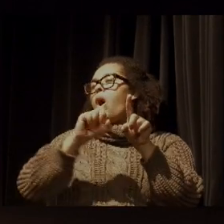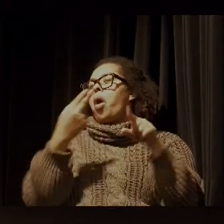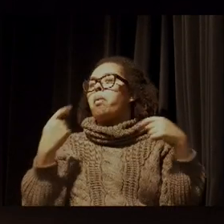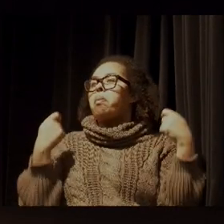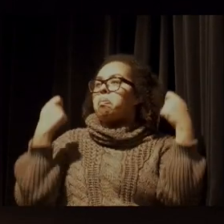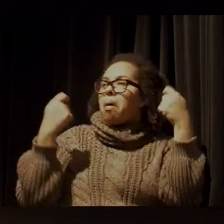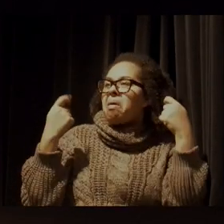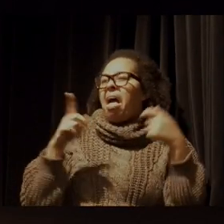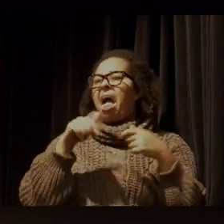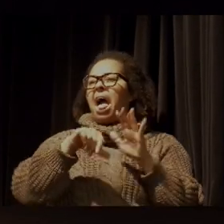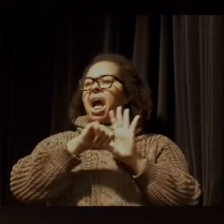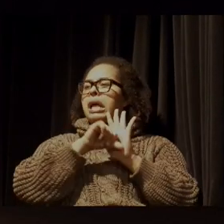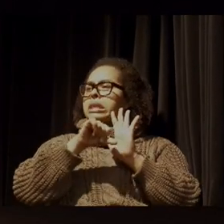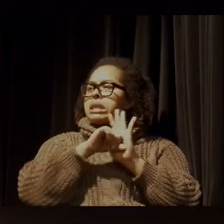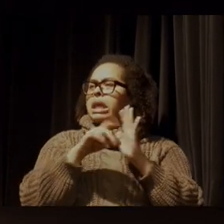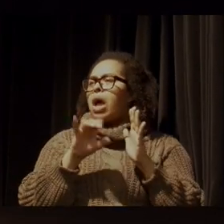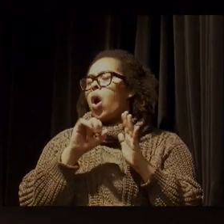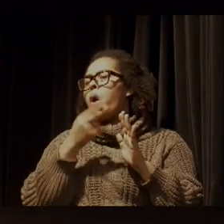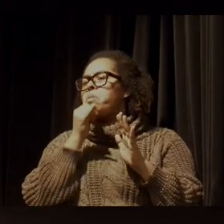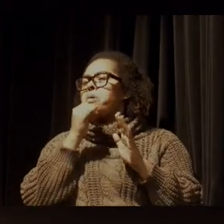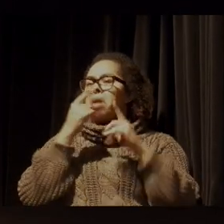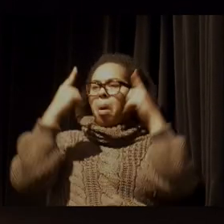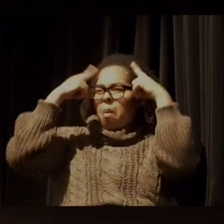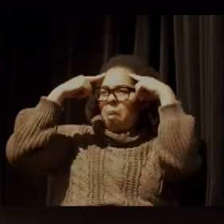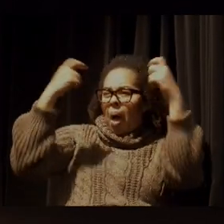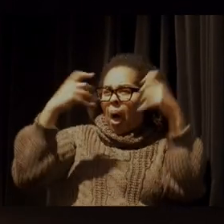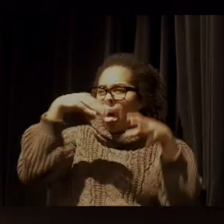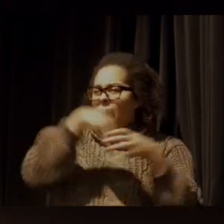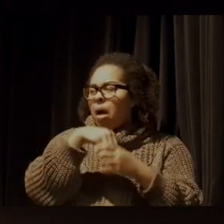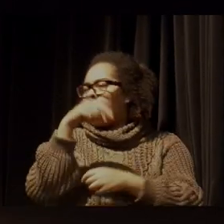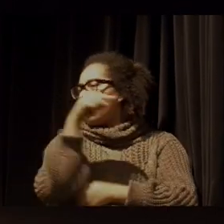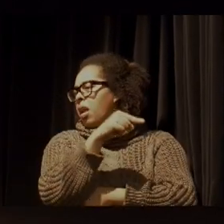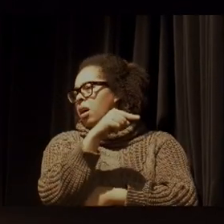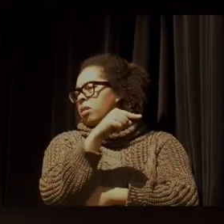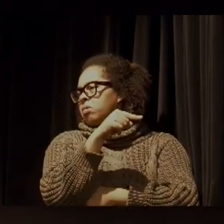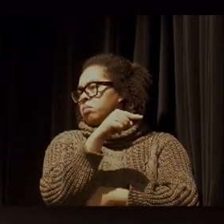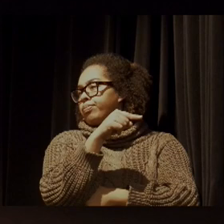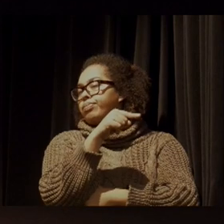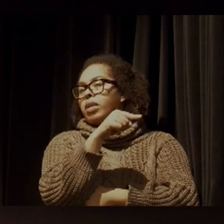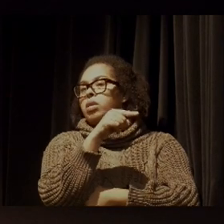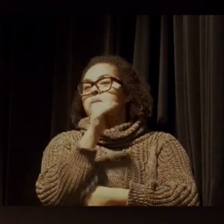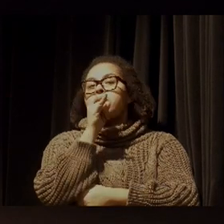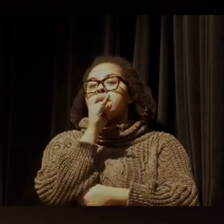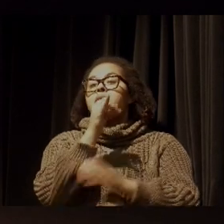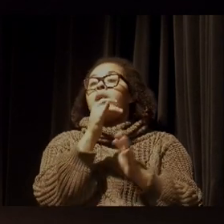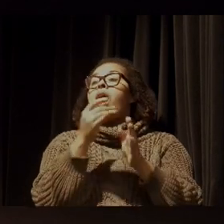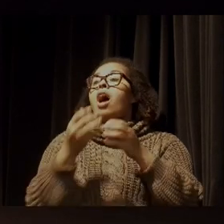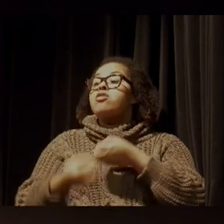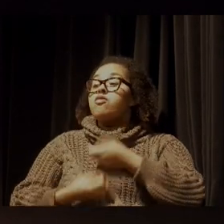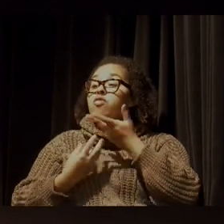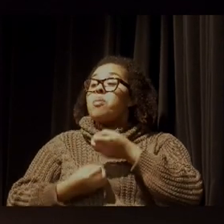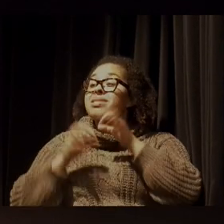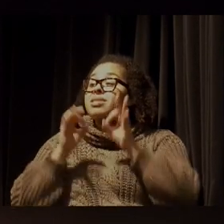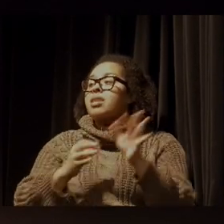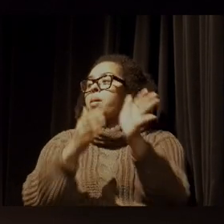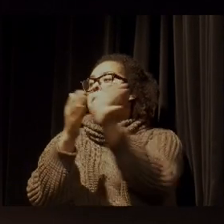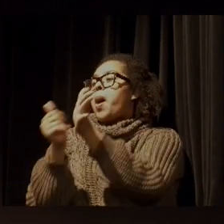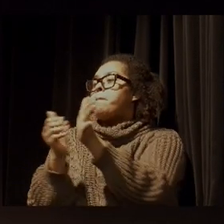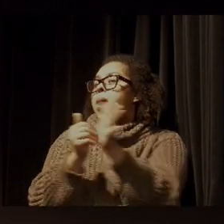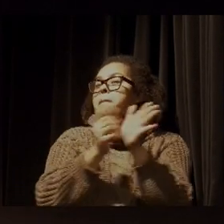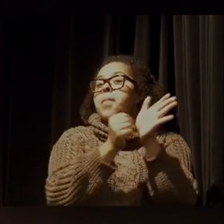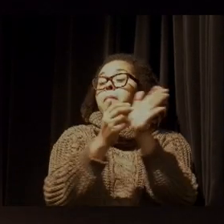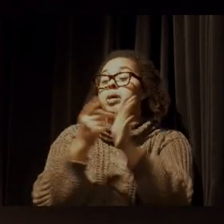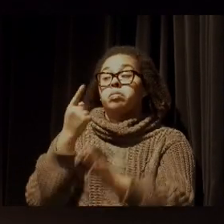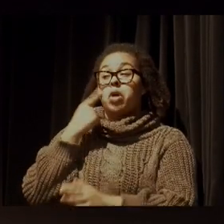e que estão criminalizando, que estão perpetrando violência no campo, estão desinformando as pessoas sobre isso e tentando